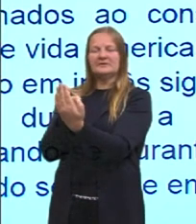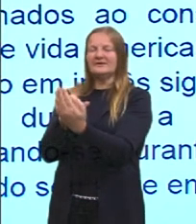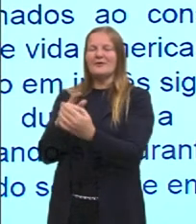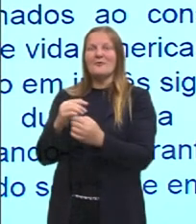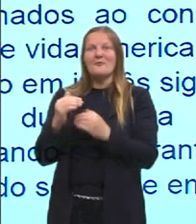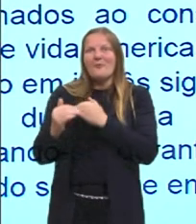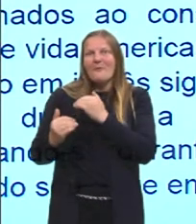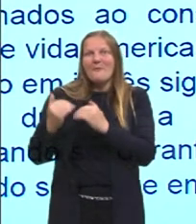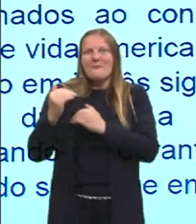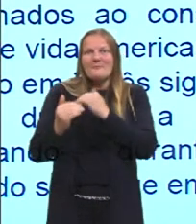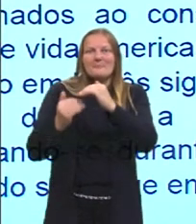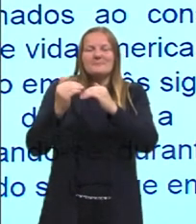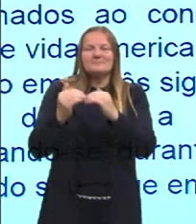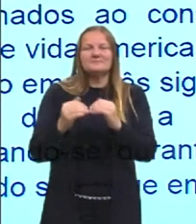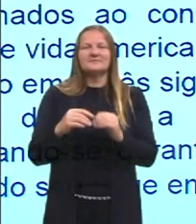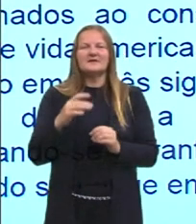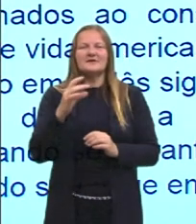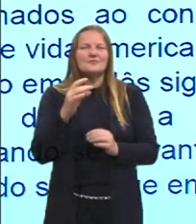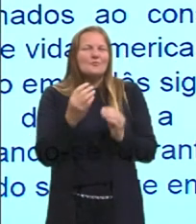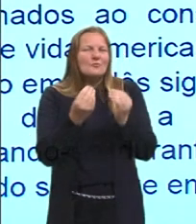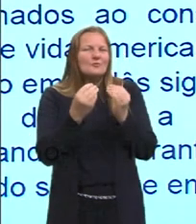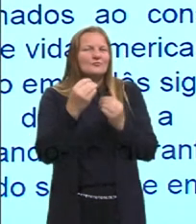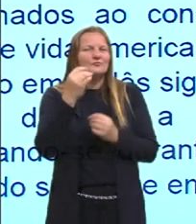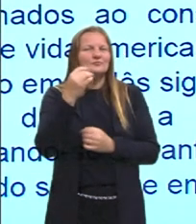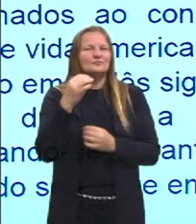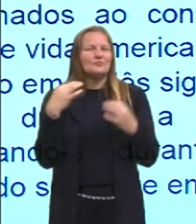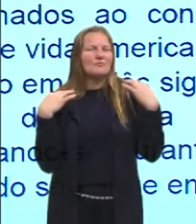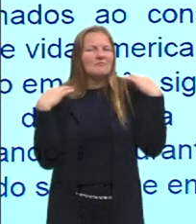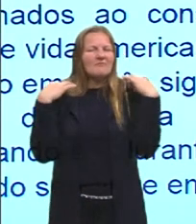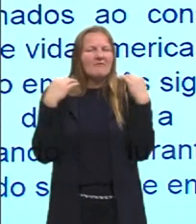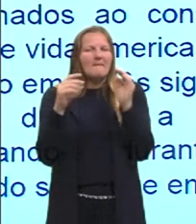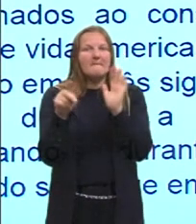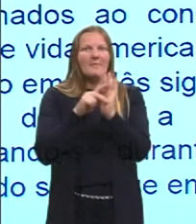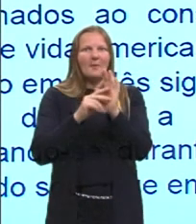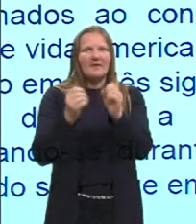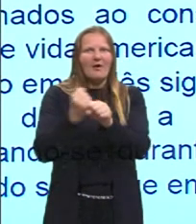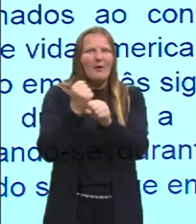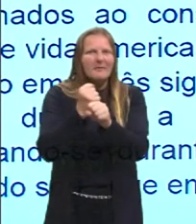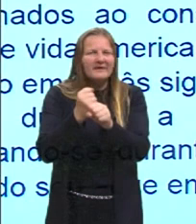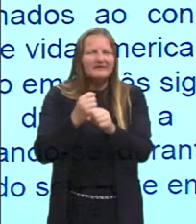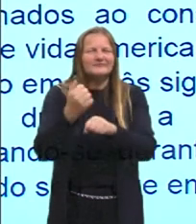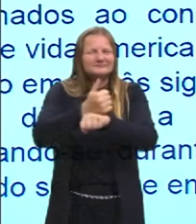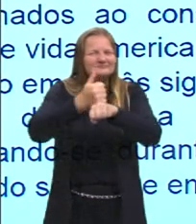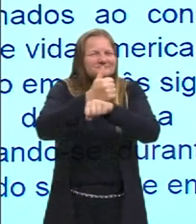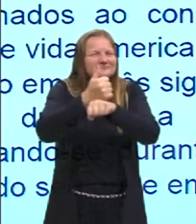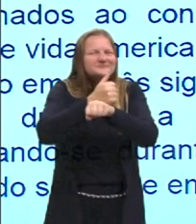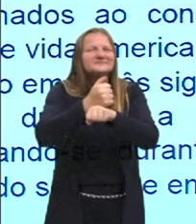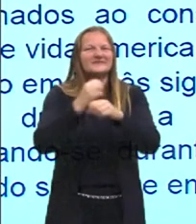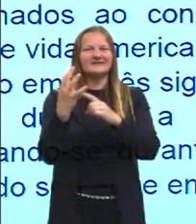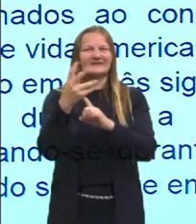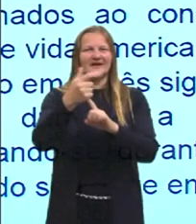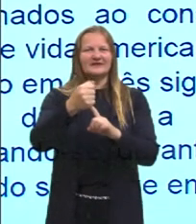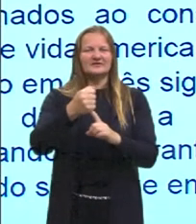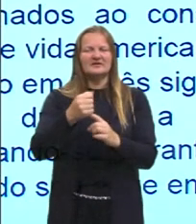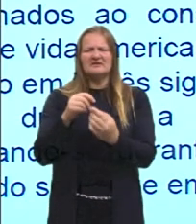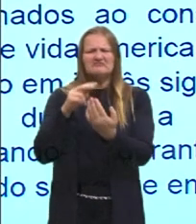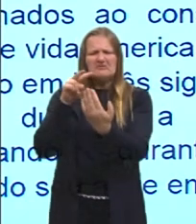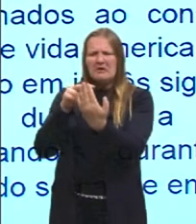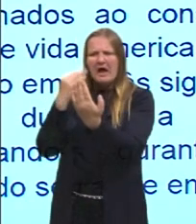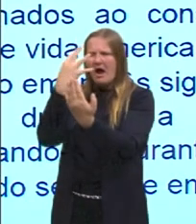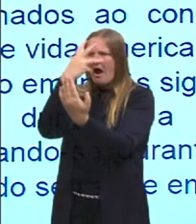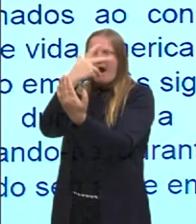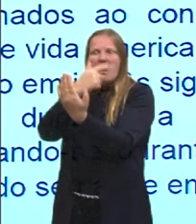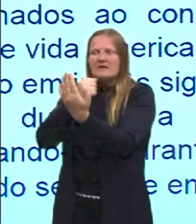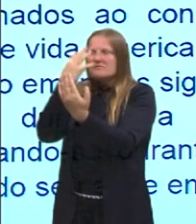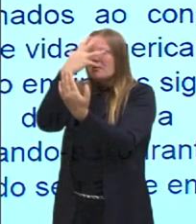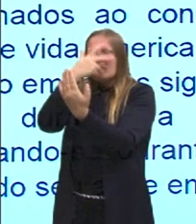a própria estética da obra. Os artistas aqui, eles já fogem, né, dessa coisa do belo, do